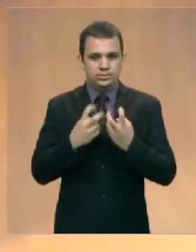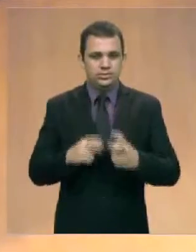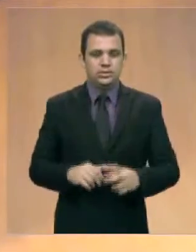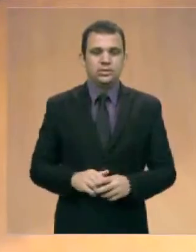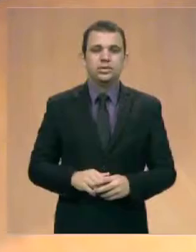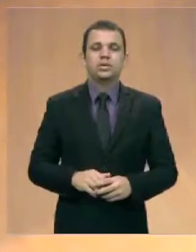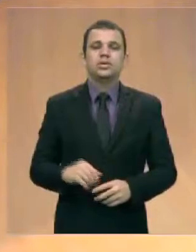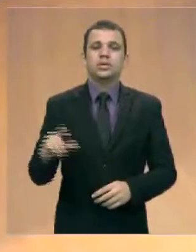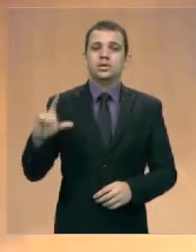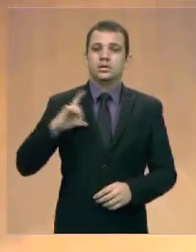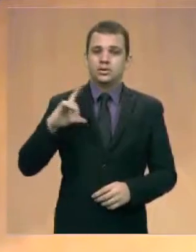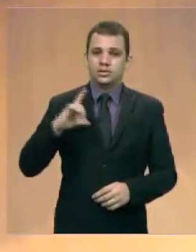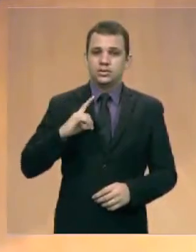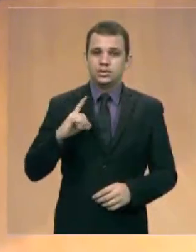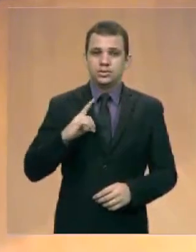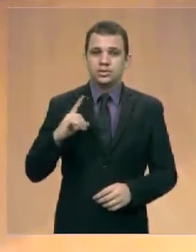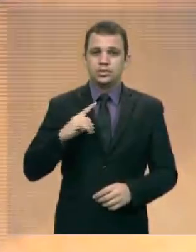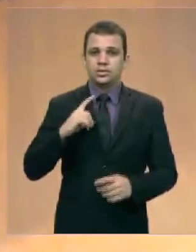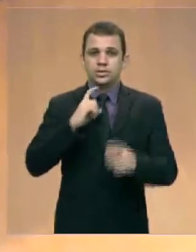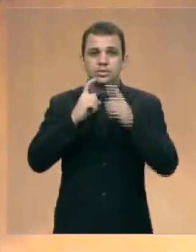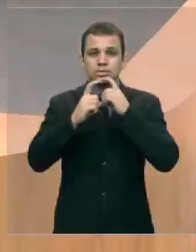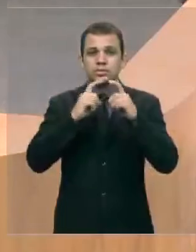vamos estar discutindo sobre a lobby,